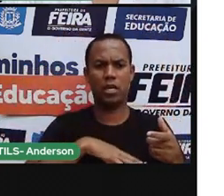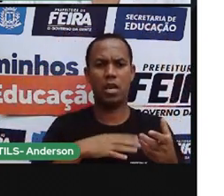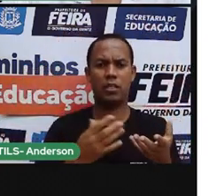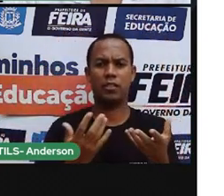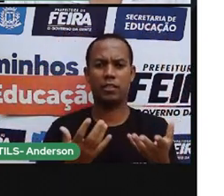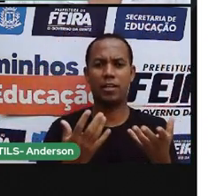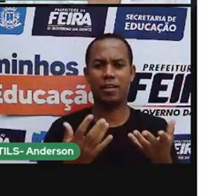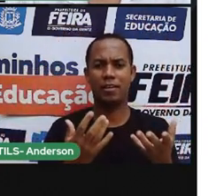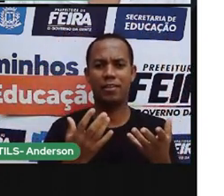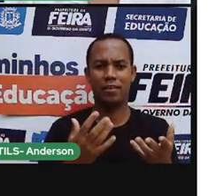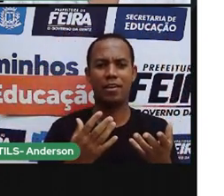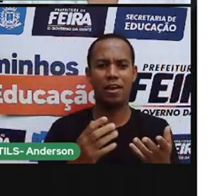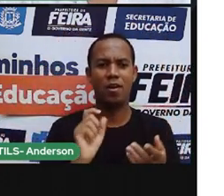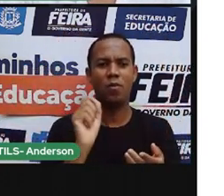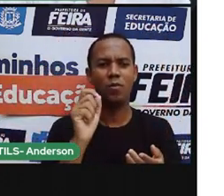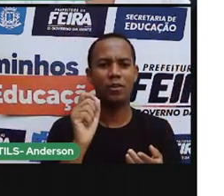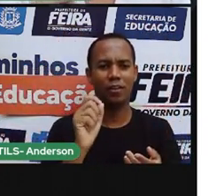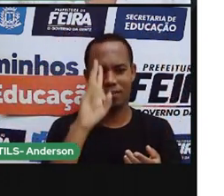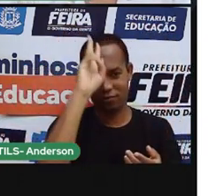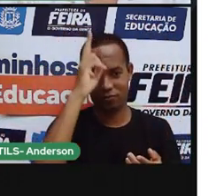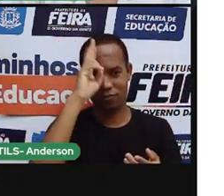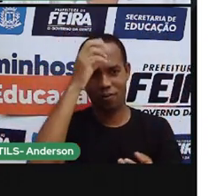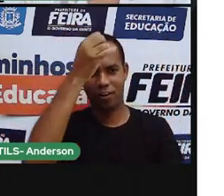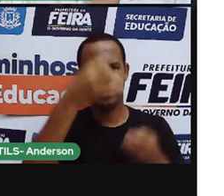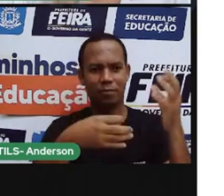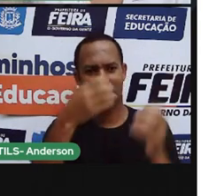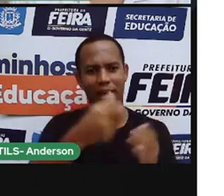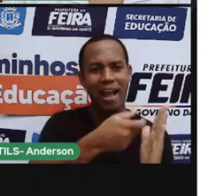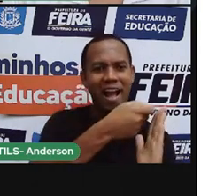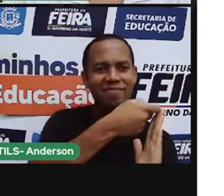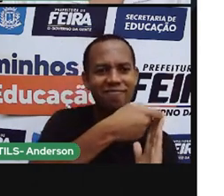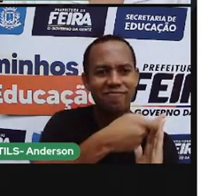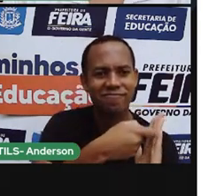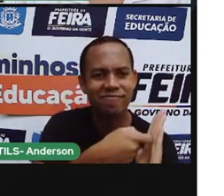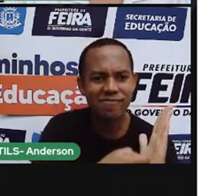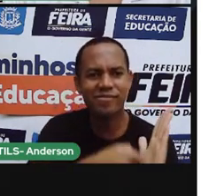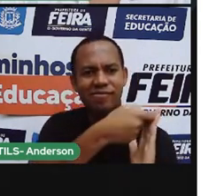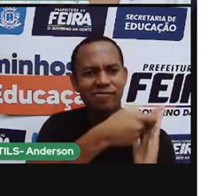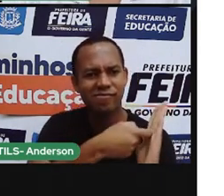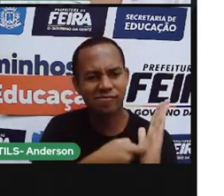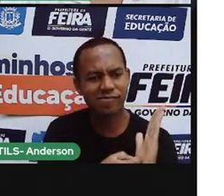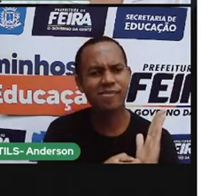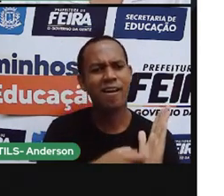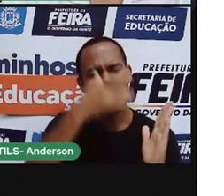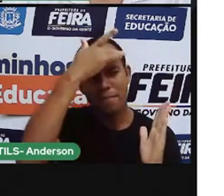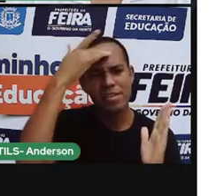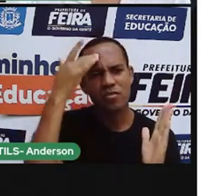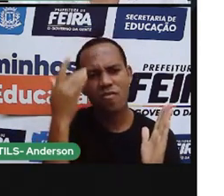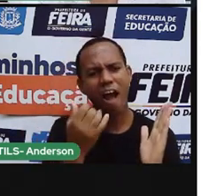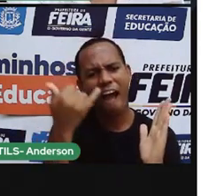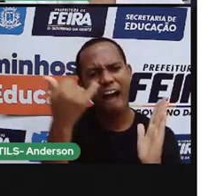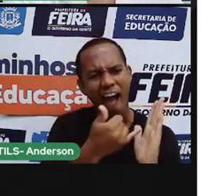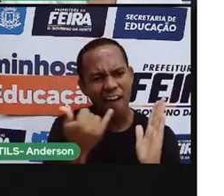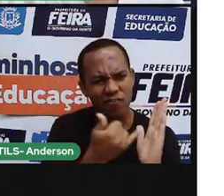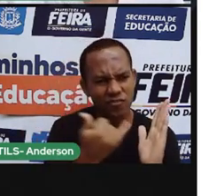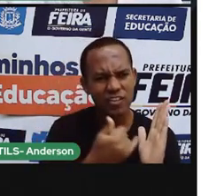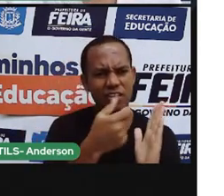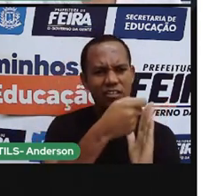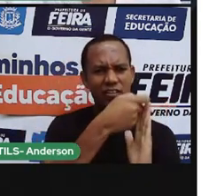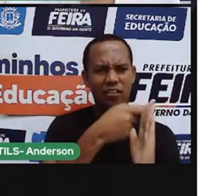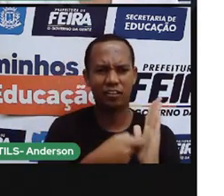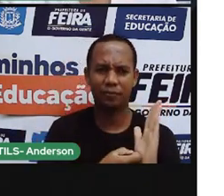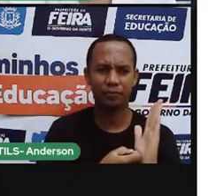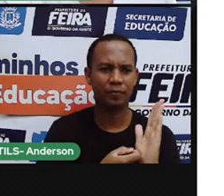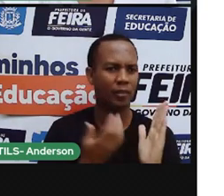quê? Um relato. E tanto que ele manda uma pessoa, que a gente vai descobrir daqui a pouco, uma pessoa para dizer, olha, ó, podia um